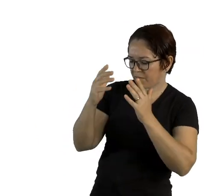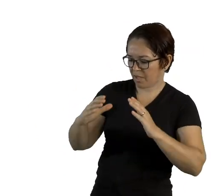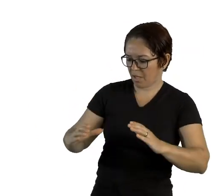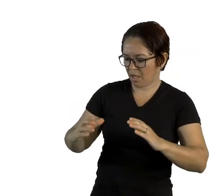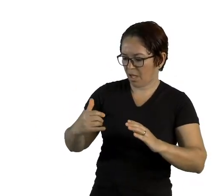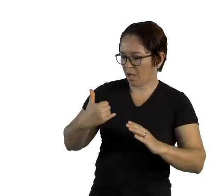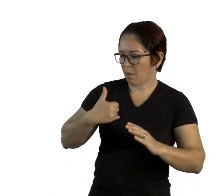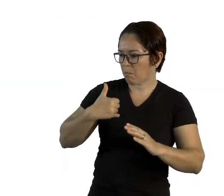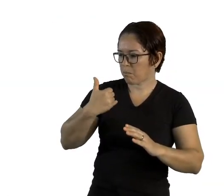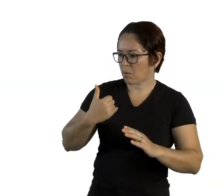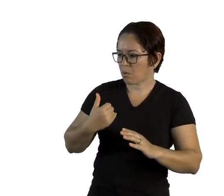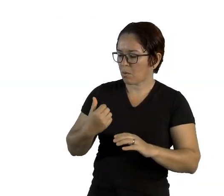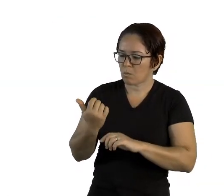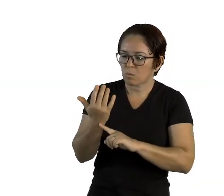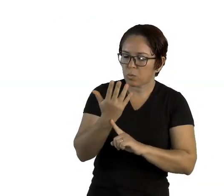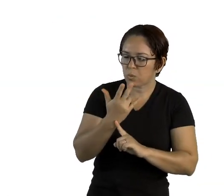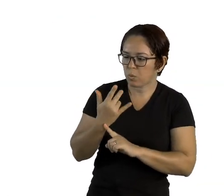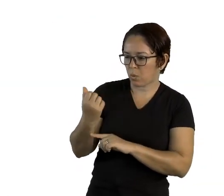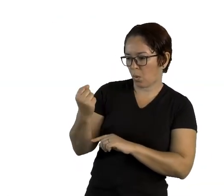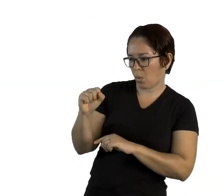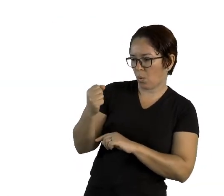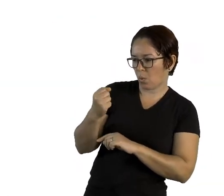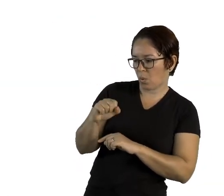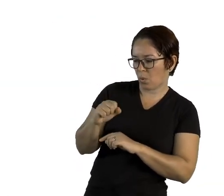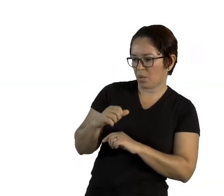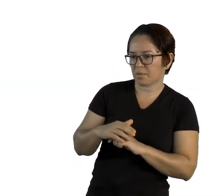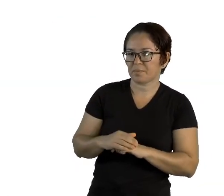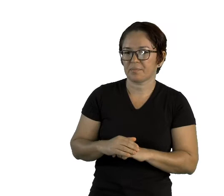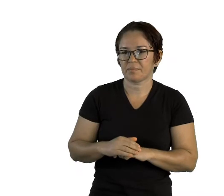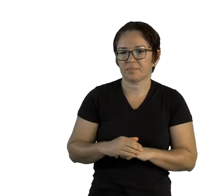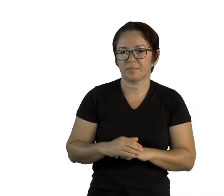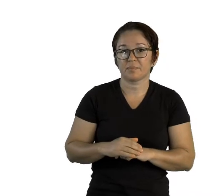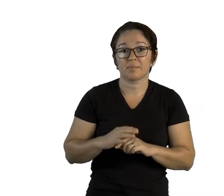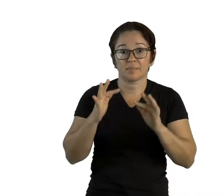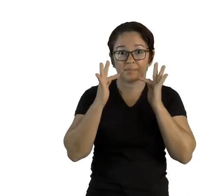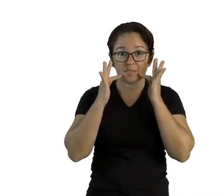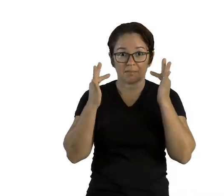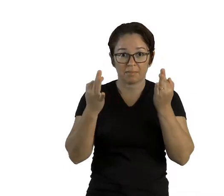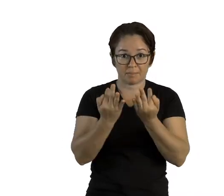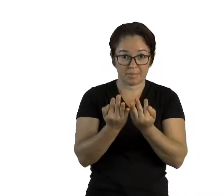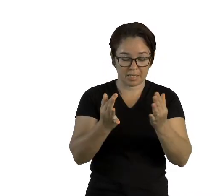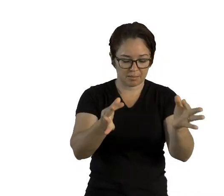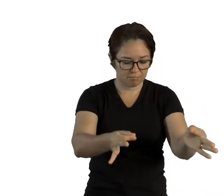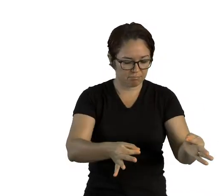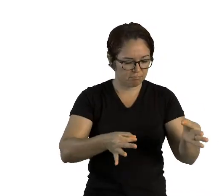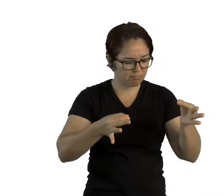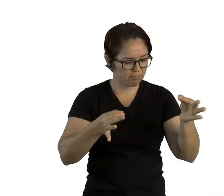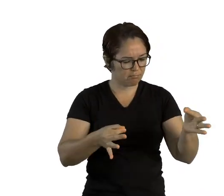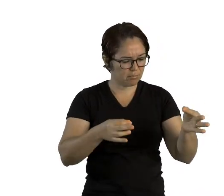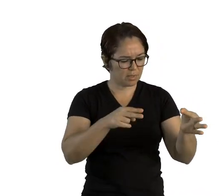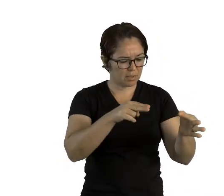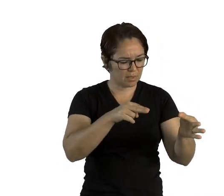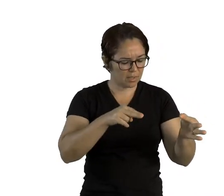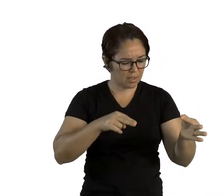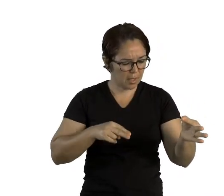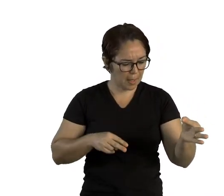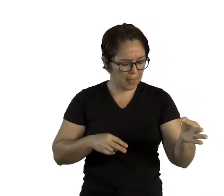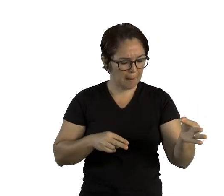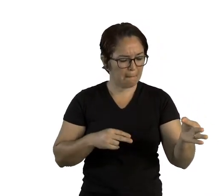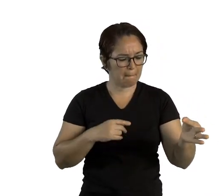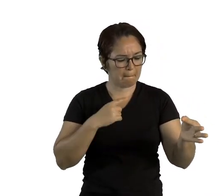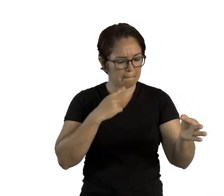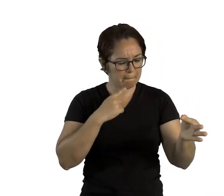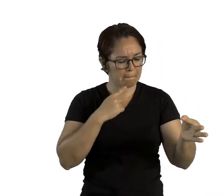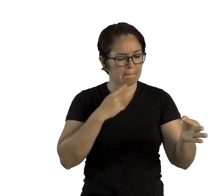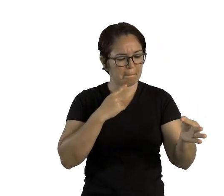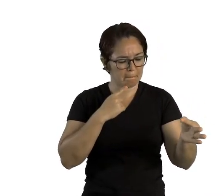velhinhas. A família leu a carta, serviu um chá ao carteiro, que tomou o bule inteiro